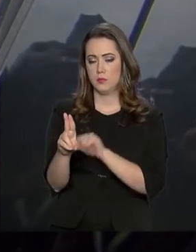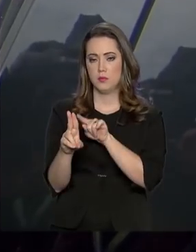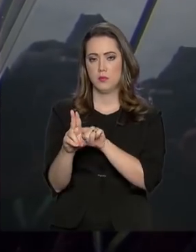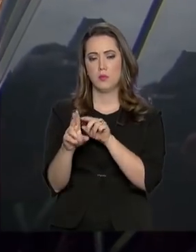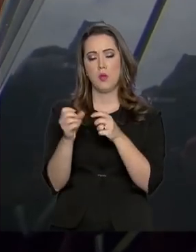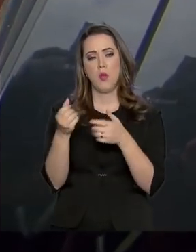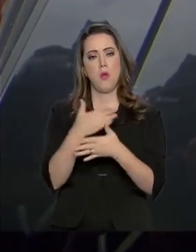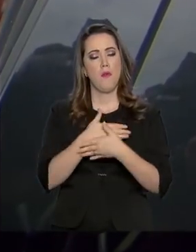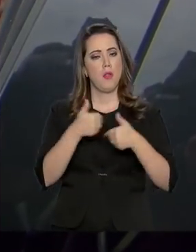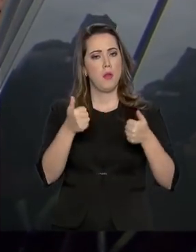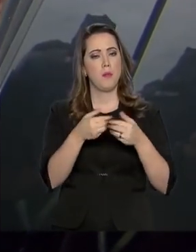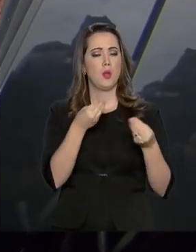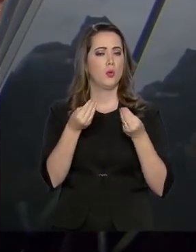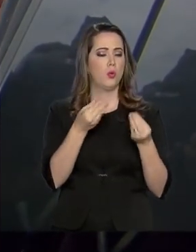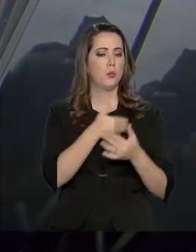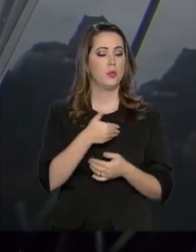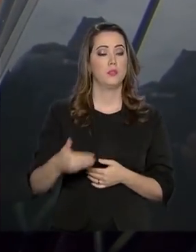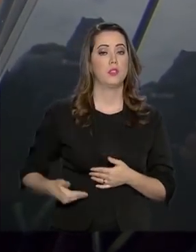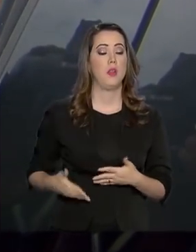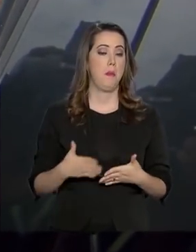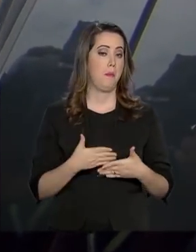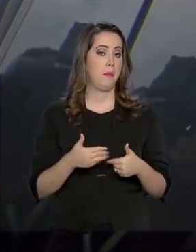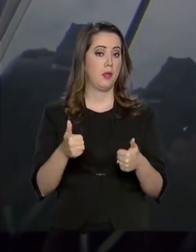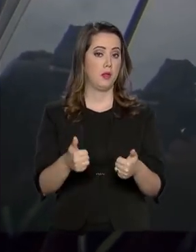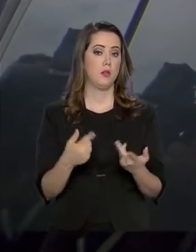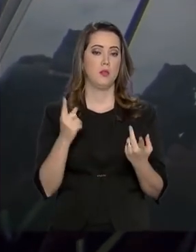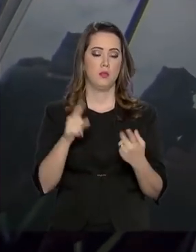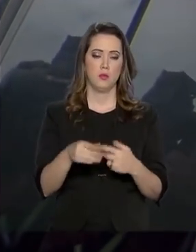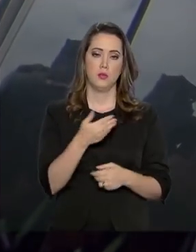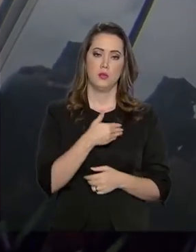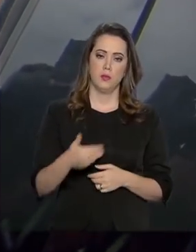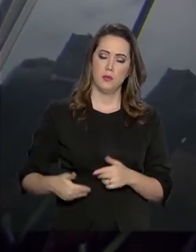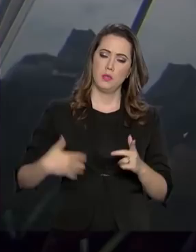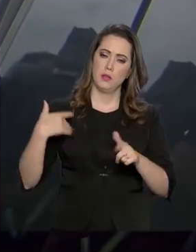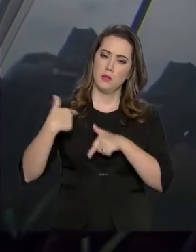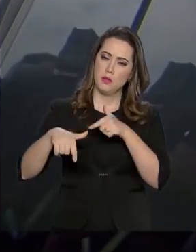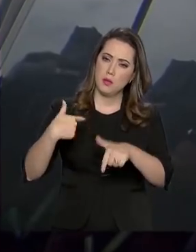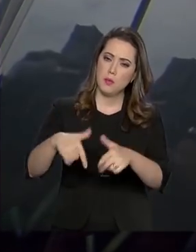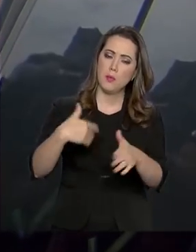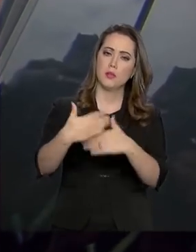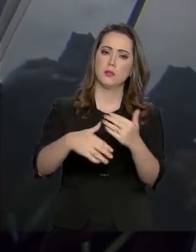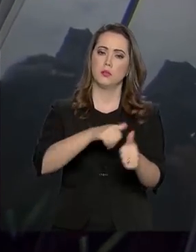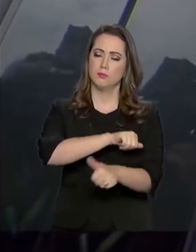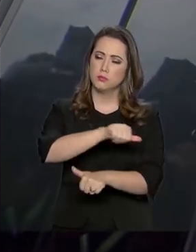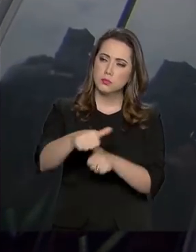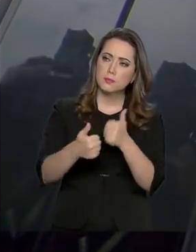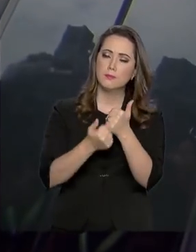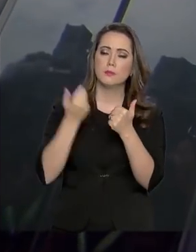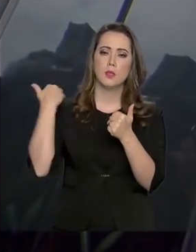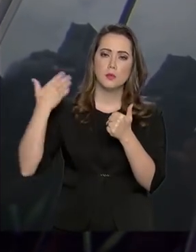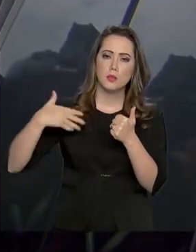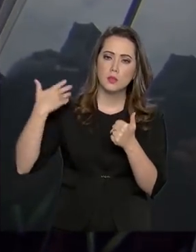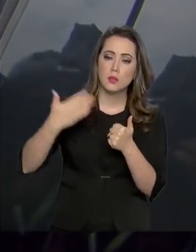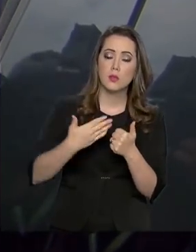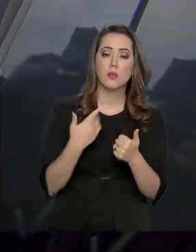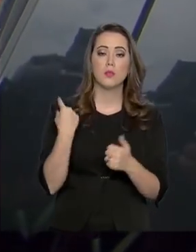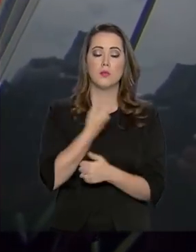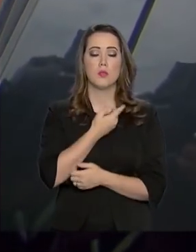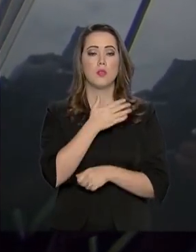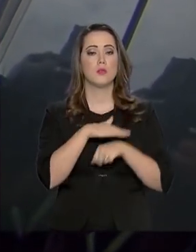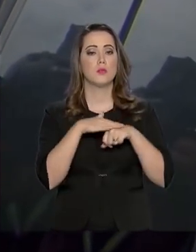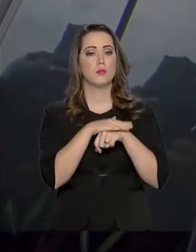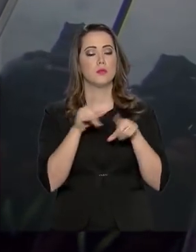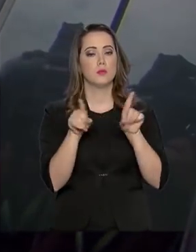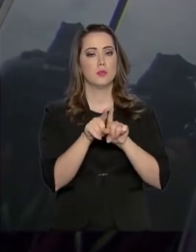os melhores padrões de governança, que é o que o governo vem trabalhando desde a época da transição. E conversamos também